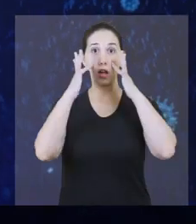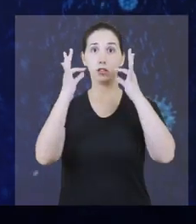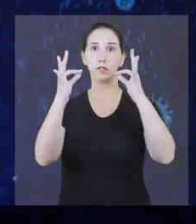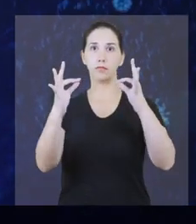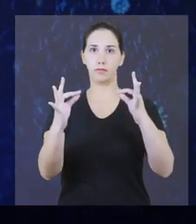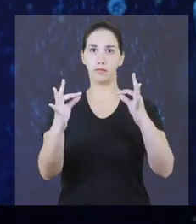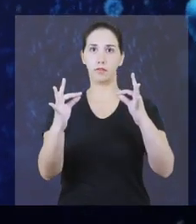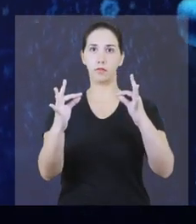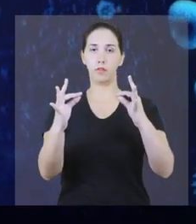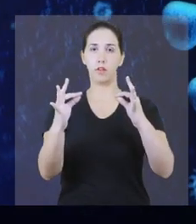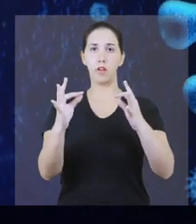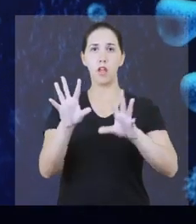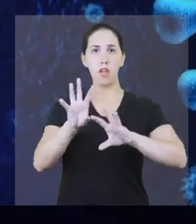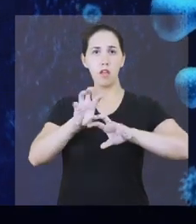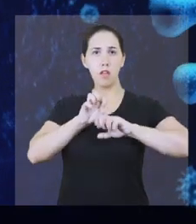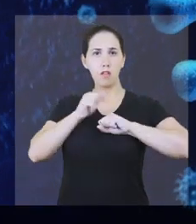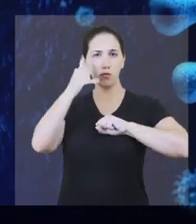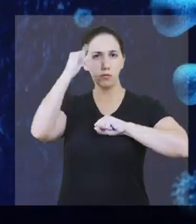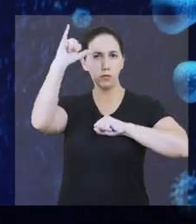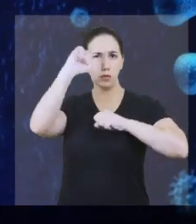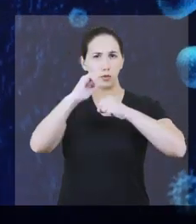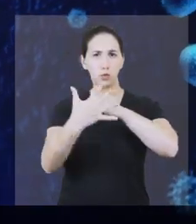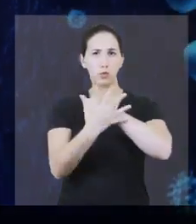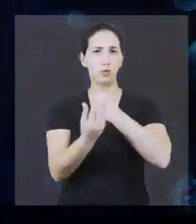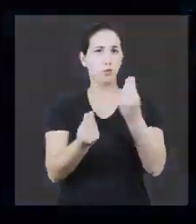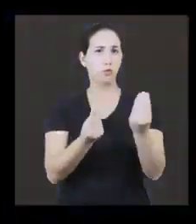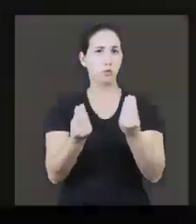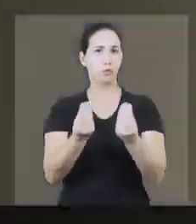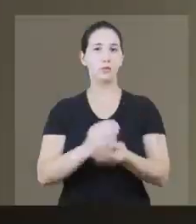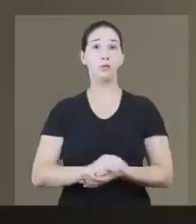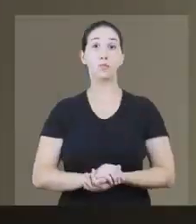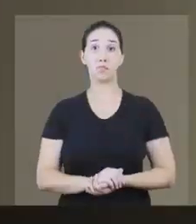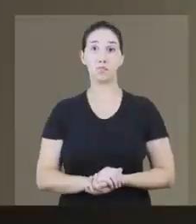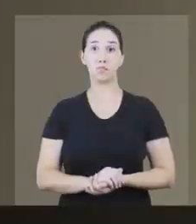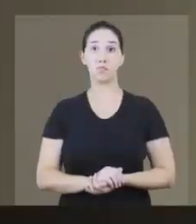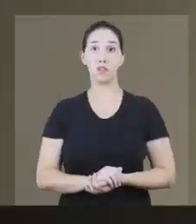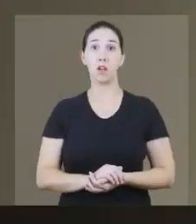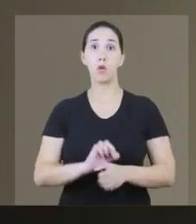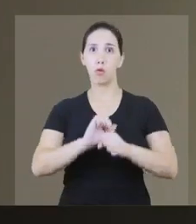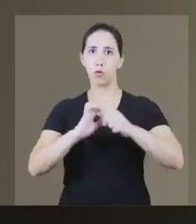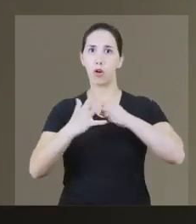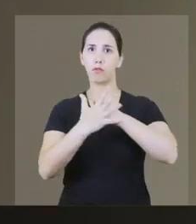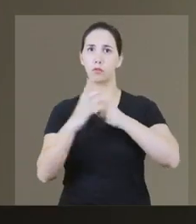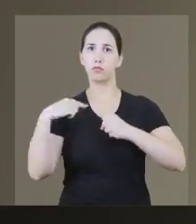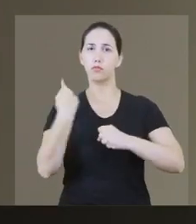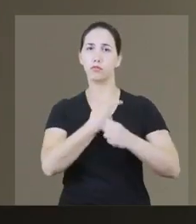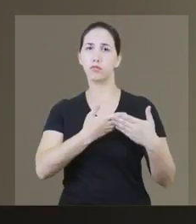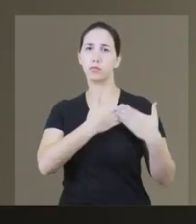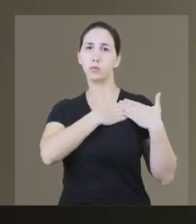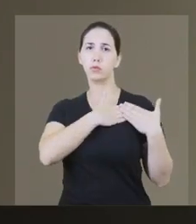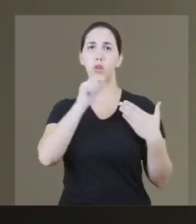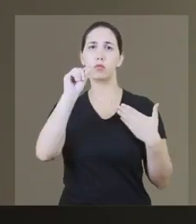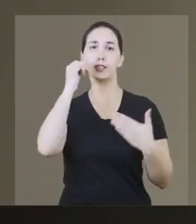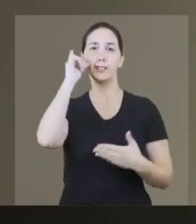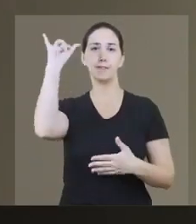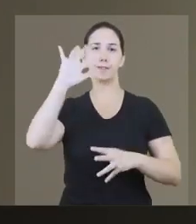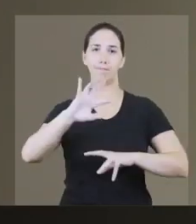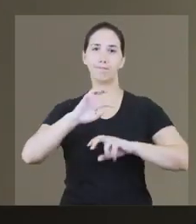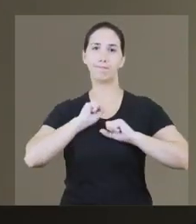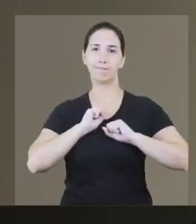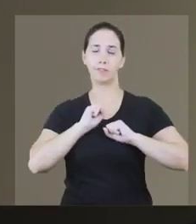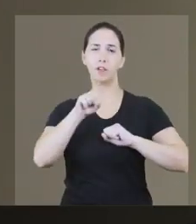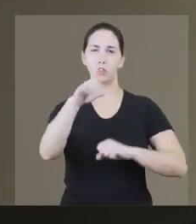Atenção, veja como evitar o coronavírus. Combater o coronavírus é um dever de todos nós.